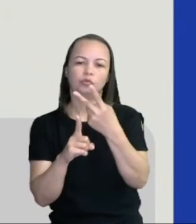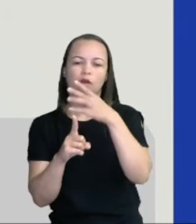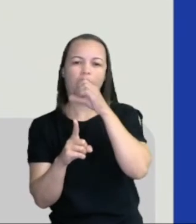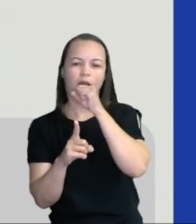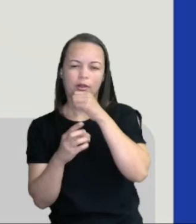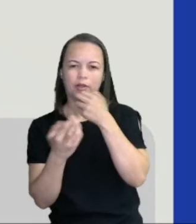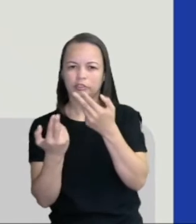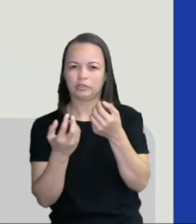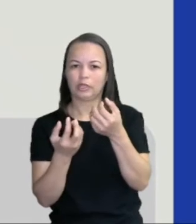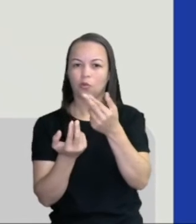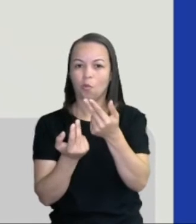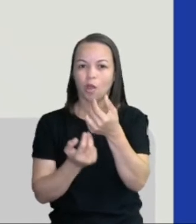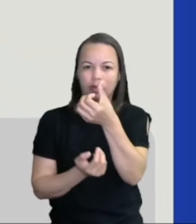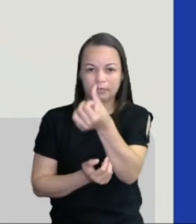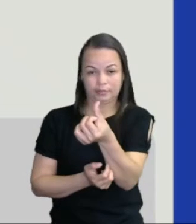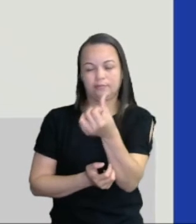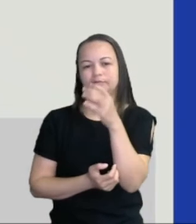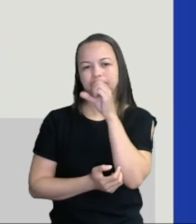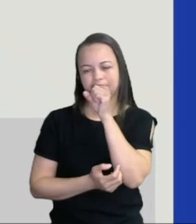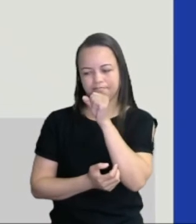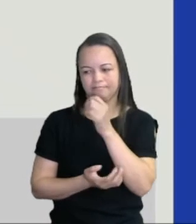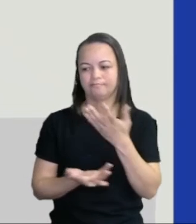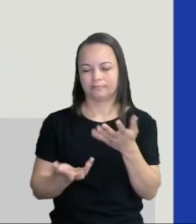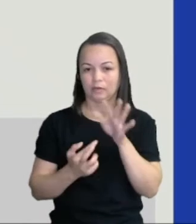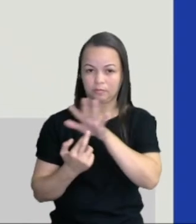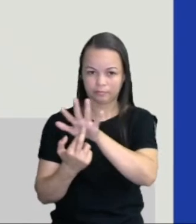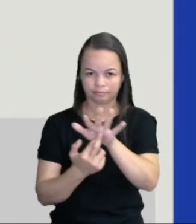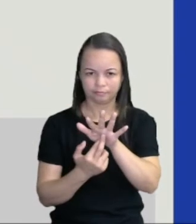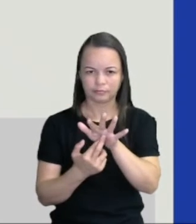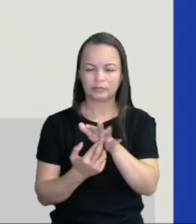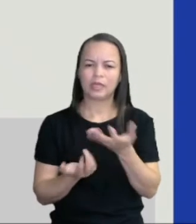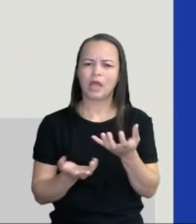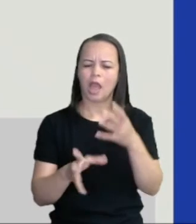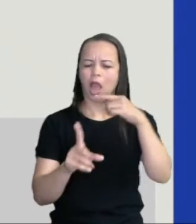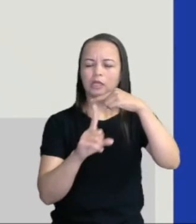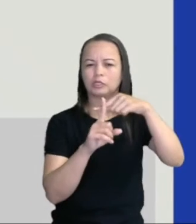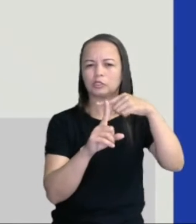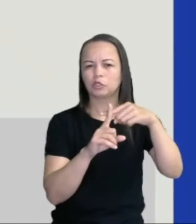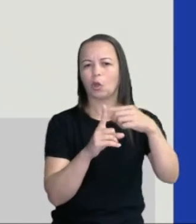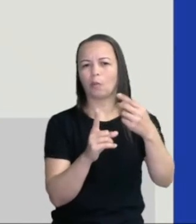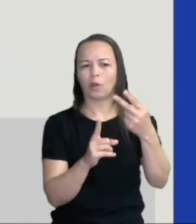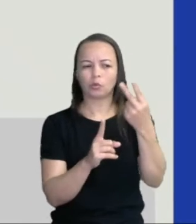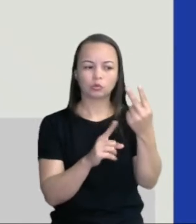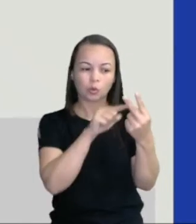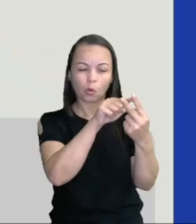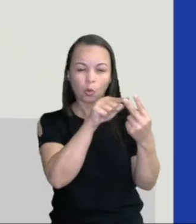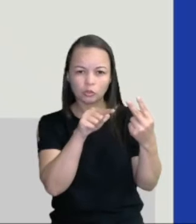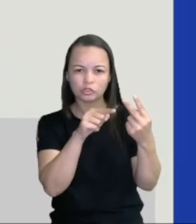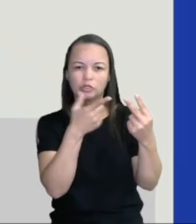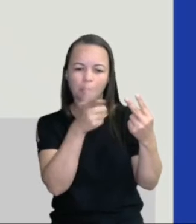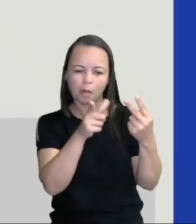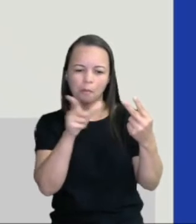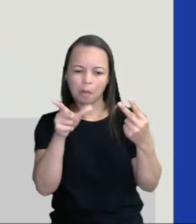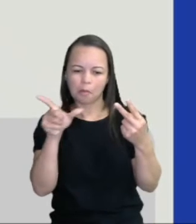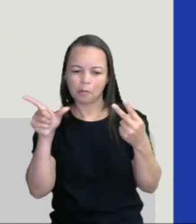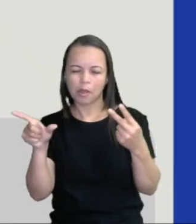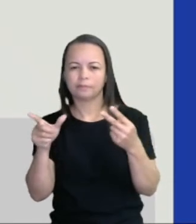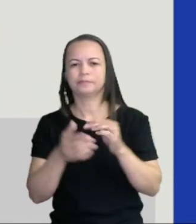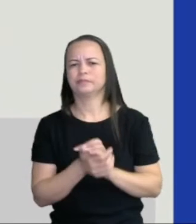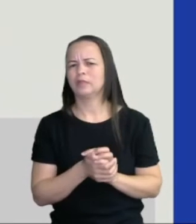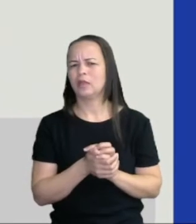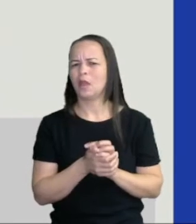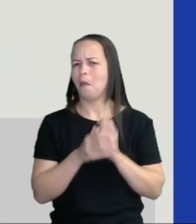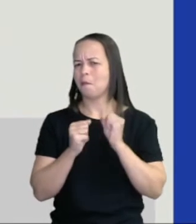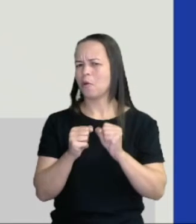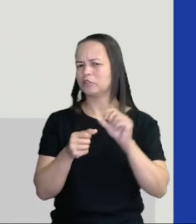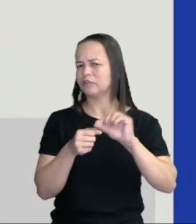representação que a gente tem, veja que na soma o algarismo 2 está se repetindo. Se ele está se repetindo, eu